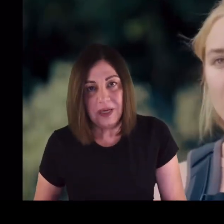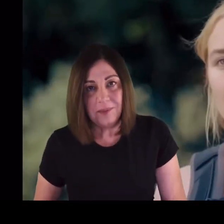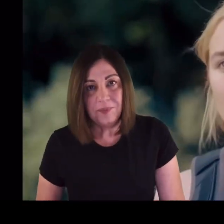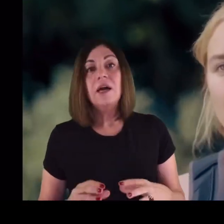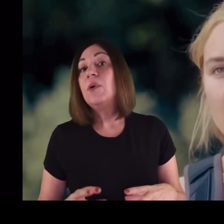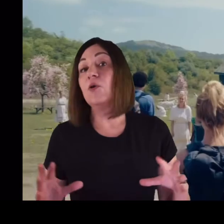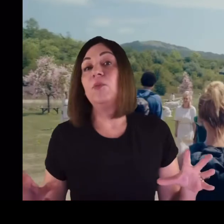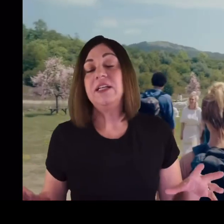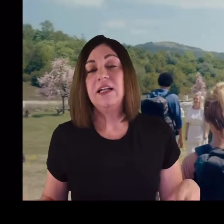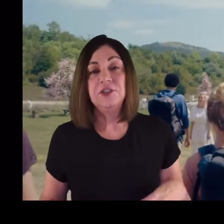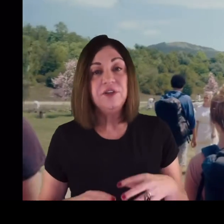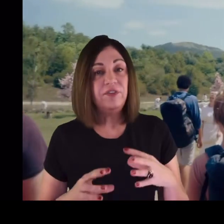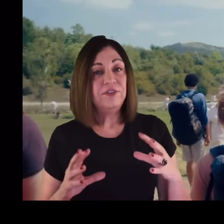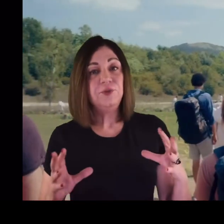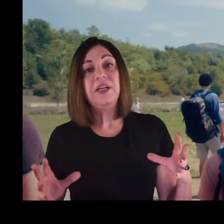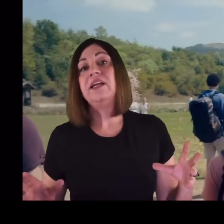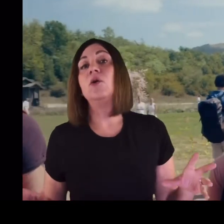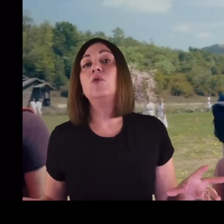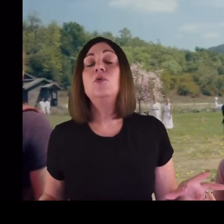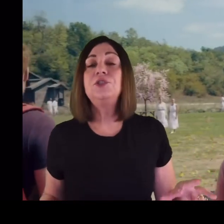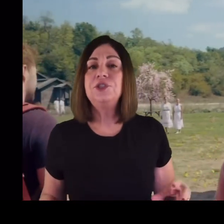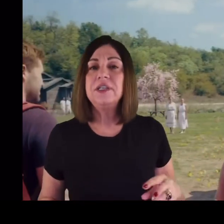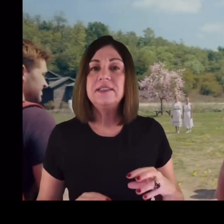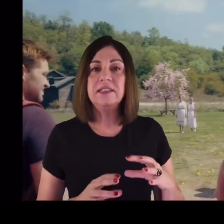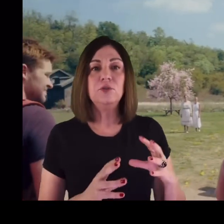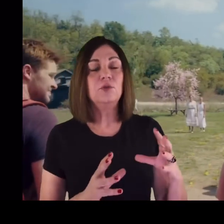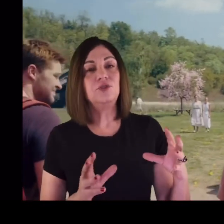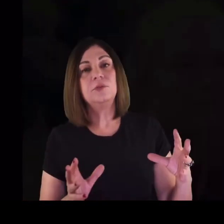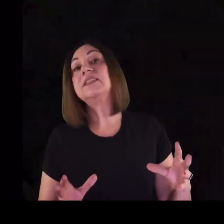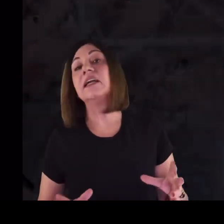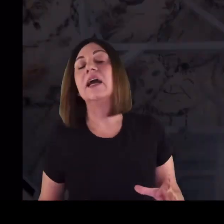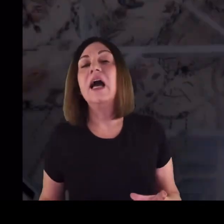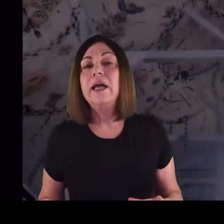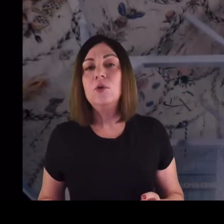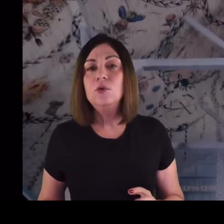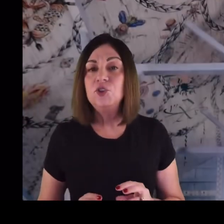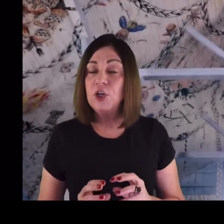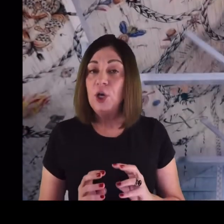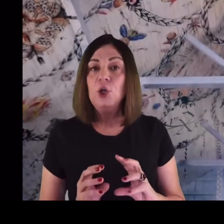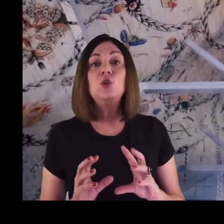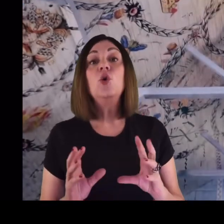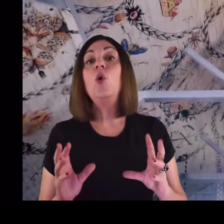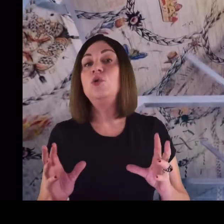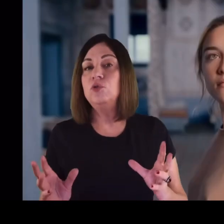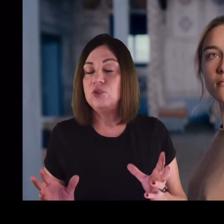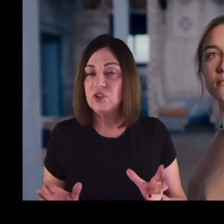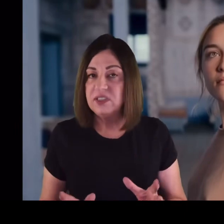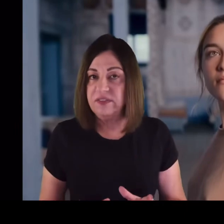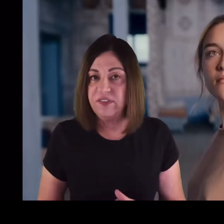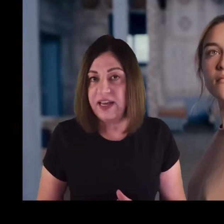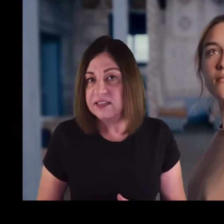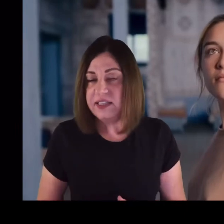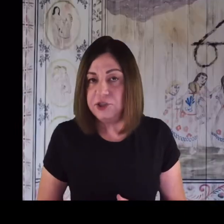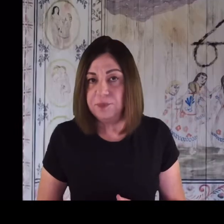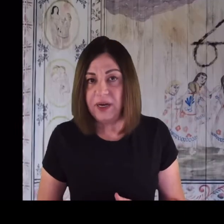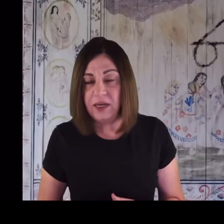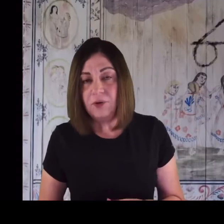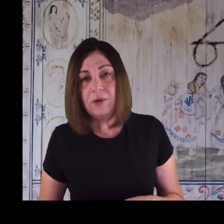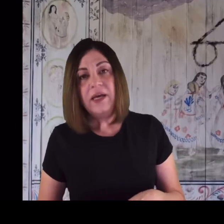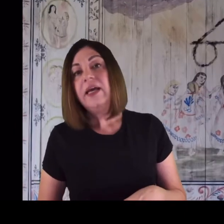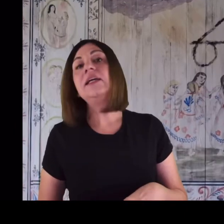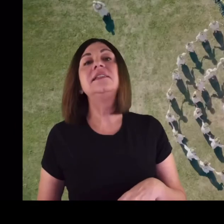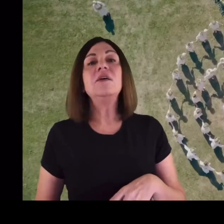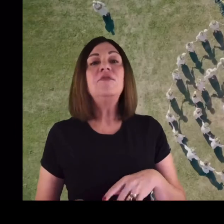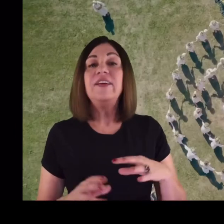estranhíssima. É uma comunidade que vive de maneira rústica, seguindo costumes arcaicos, todos se vestem de